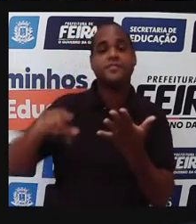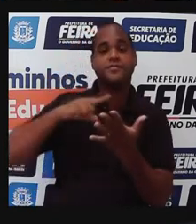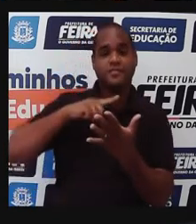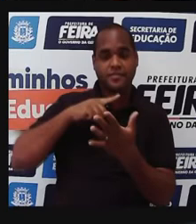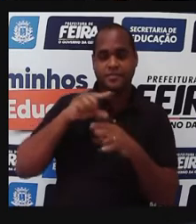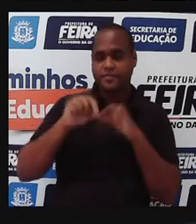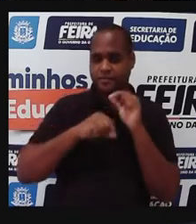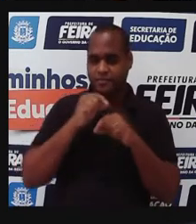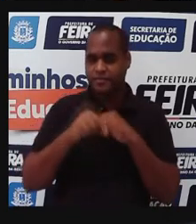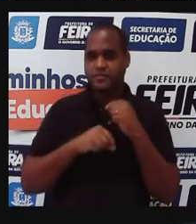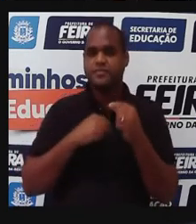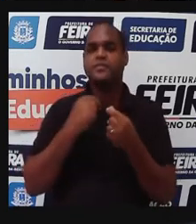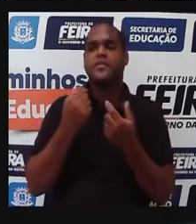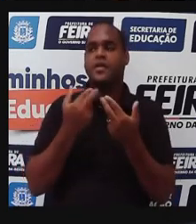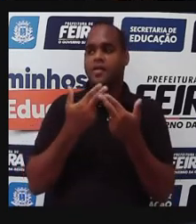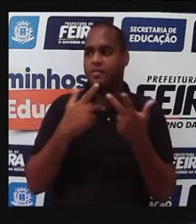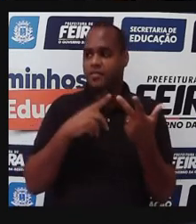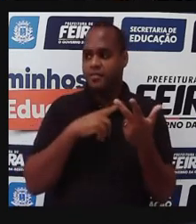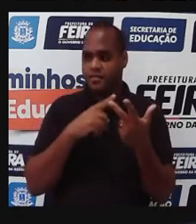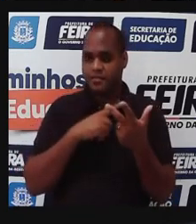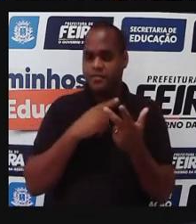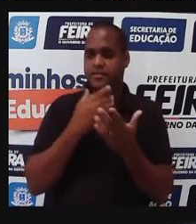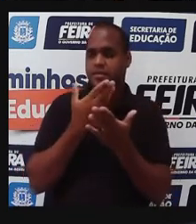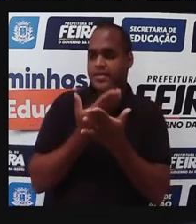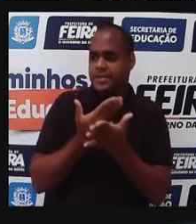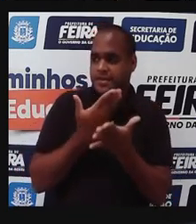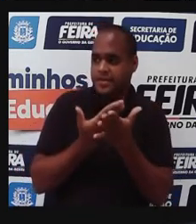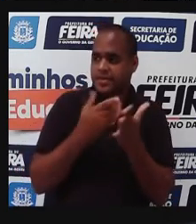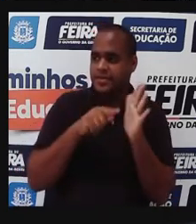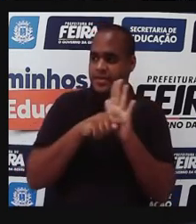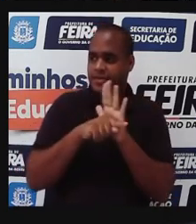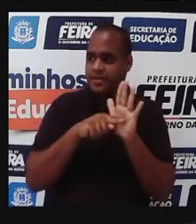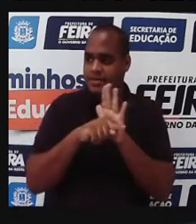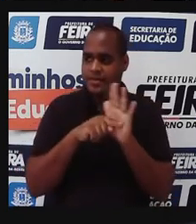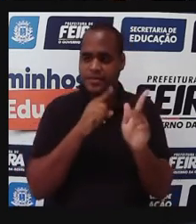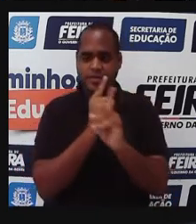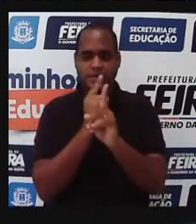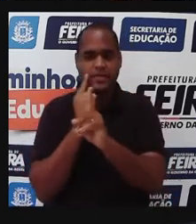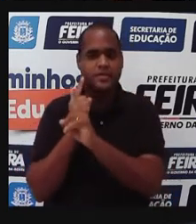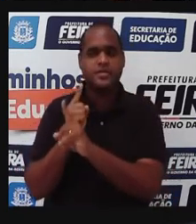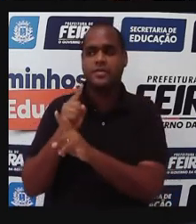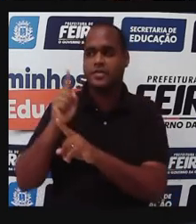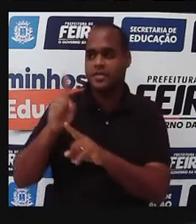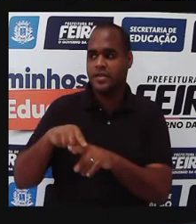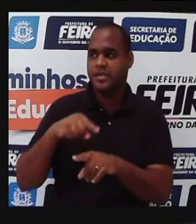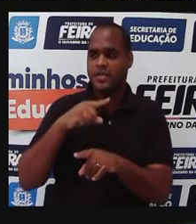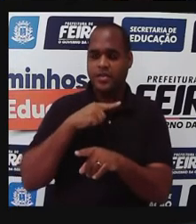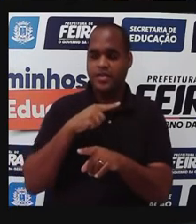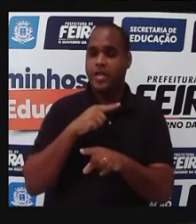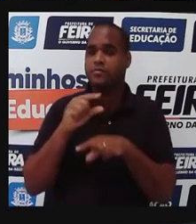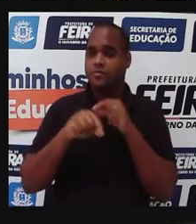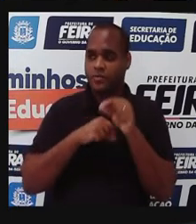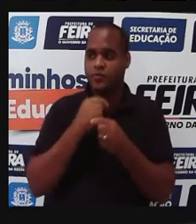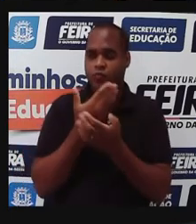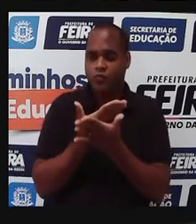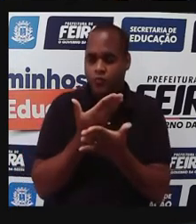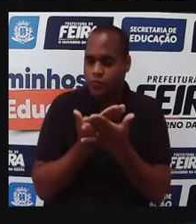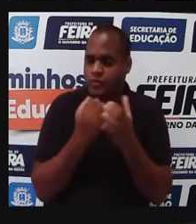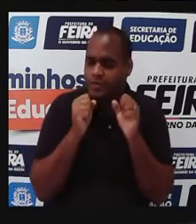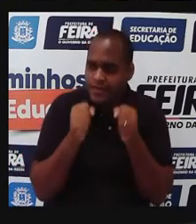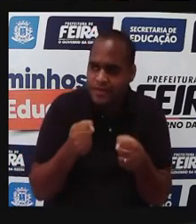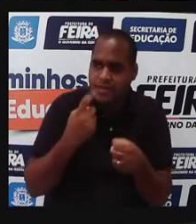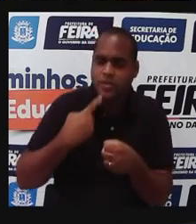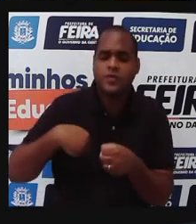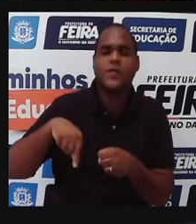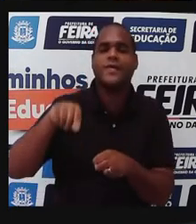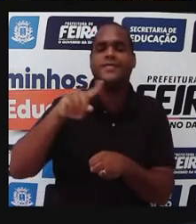de pesquisa, esses centros de pesquisa, que são a Fiocruz e o Instituto Butantan, tá? Então, por isso, a